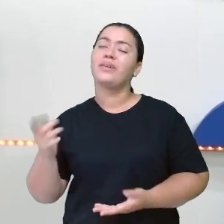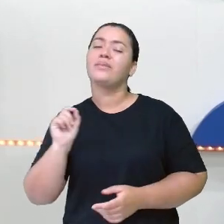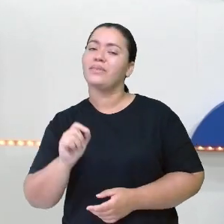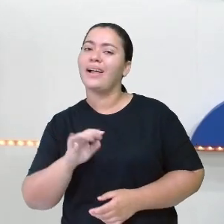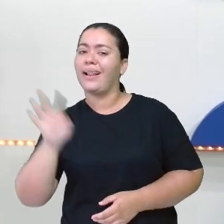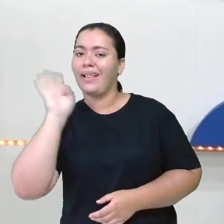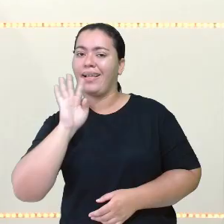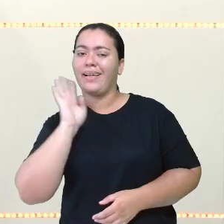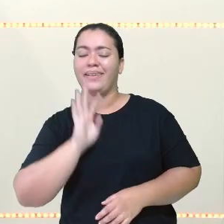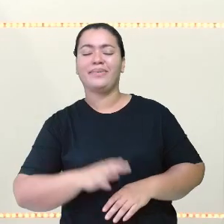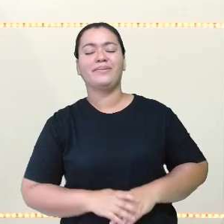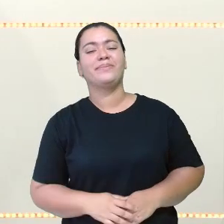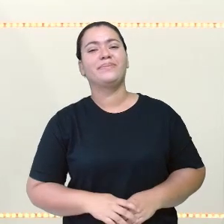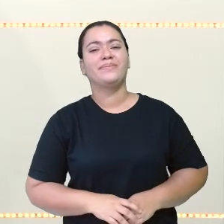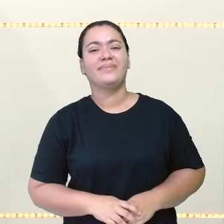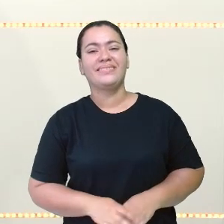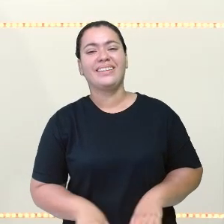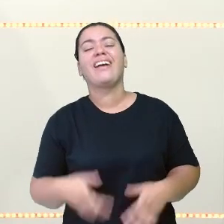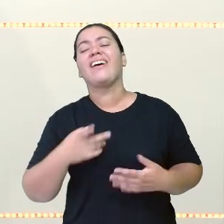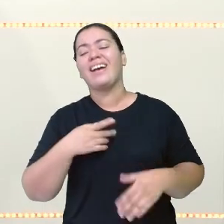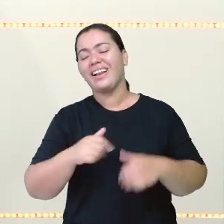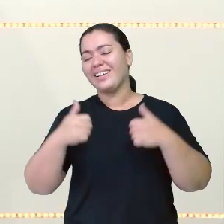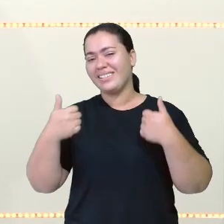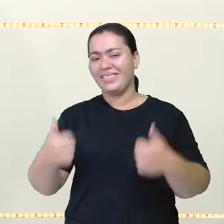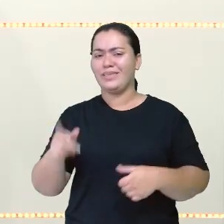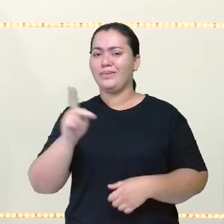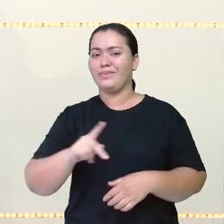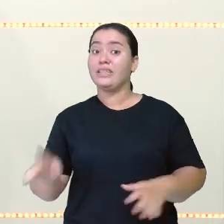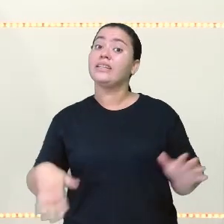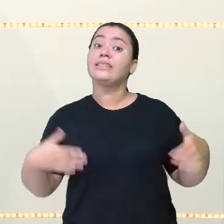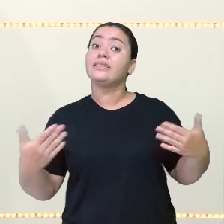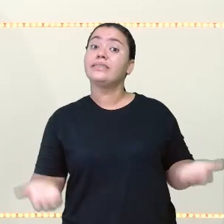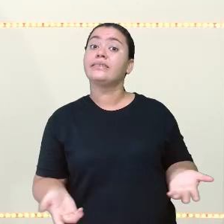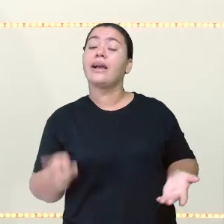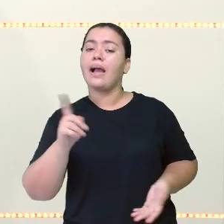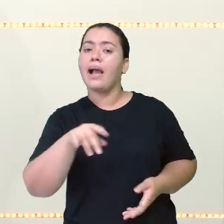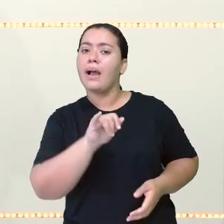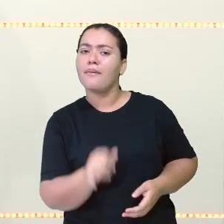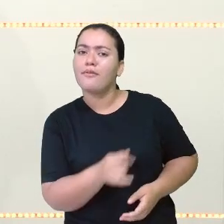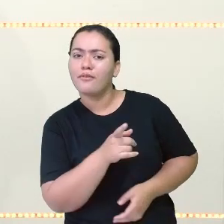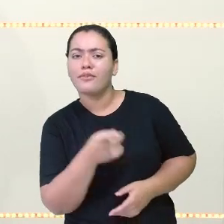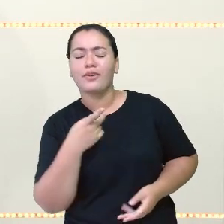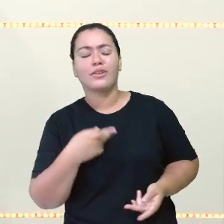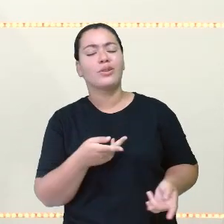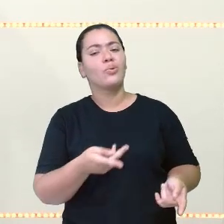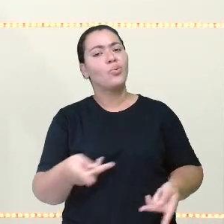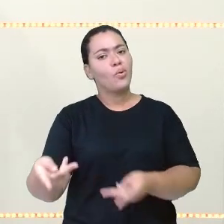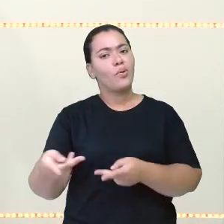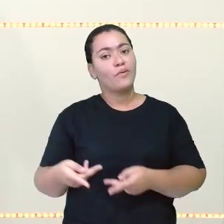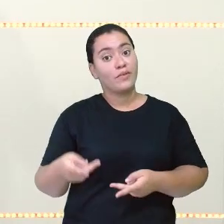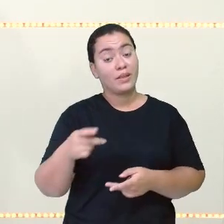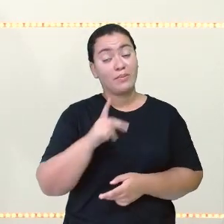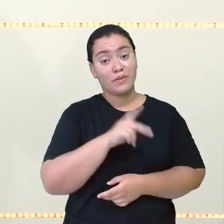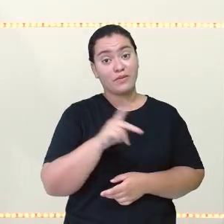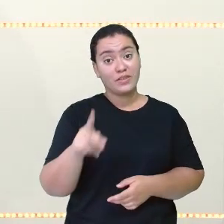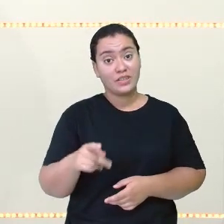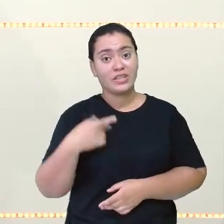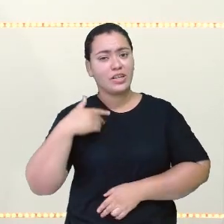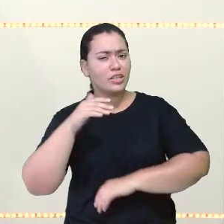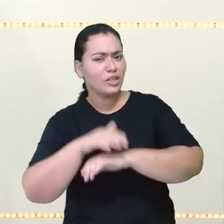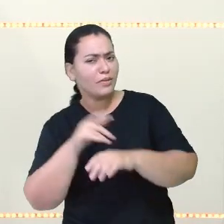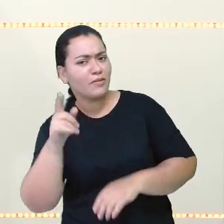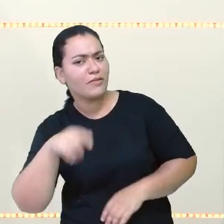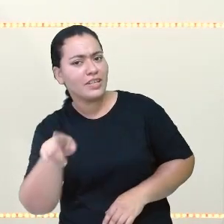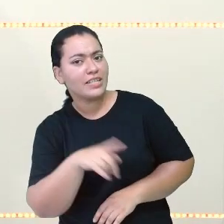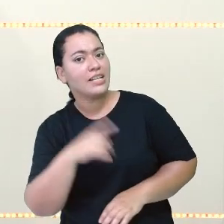legal. É isso aí, professora Esté. Então, olha, aproveitando o convite da professora Esté, que chamou vocês